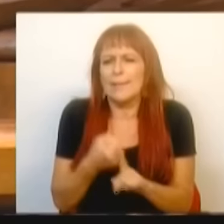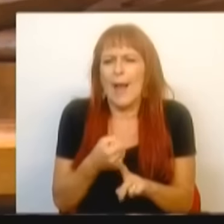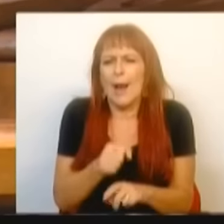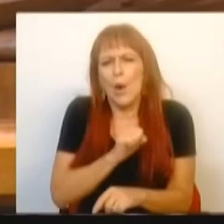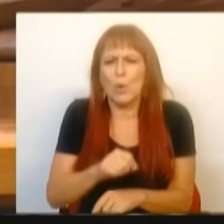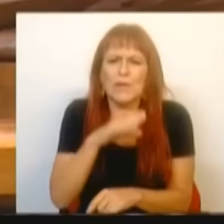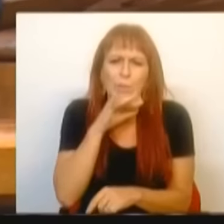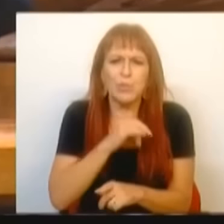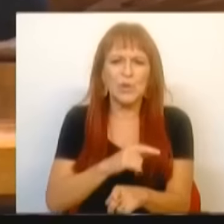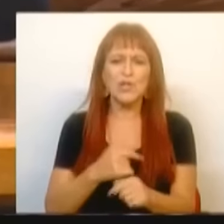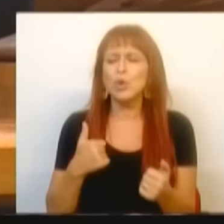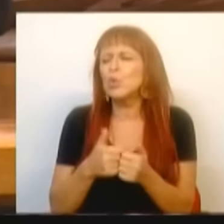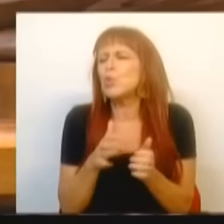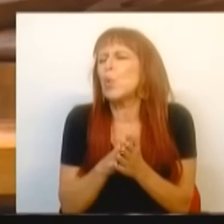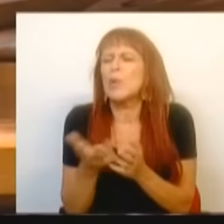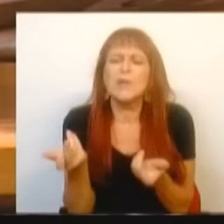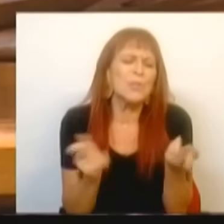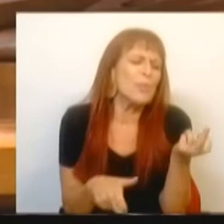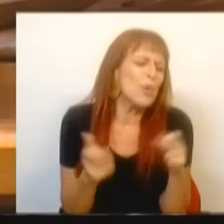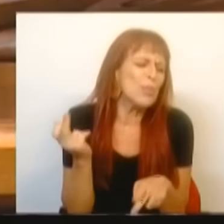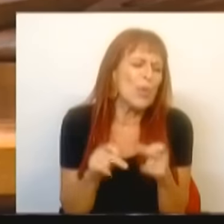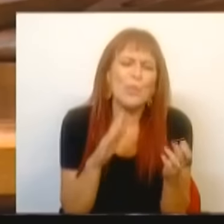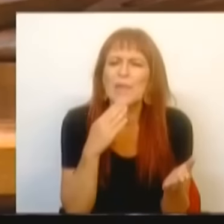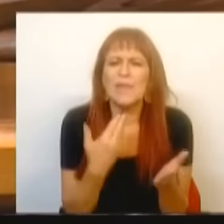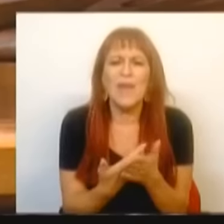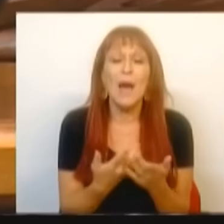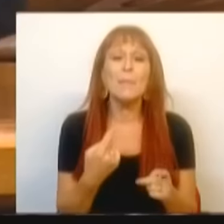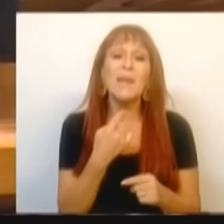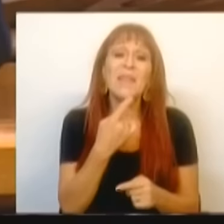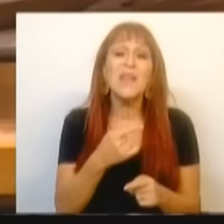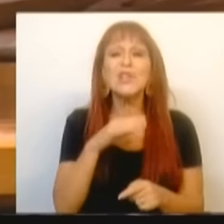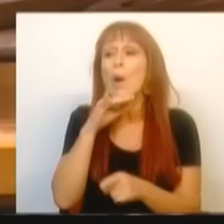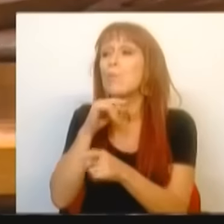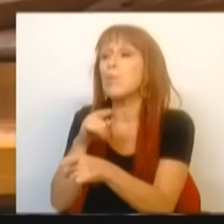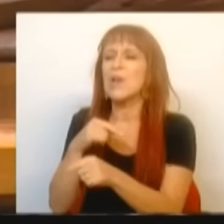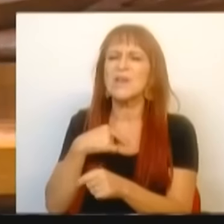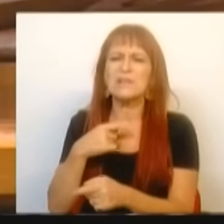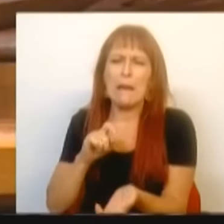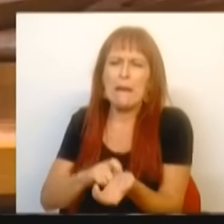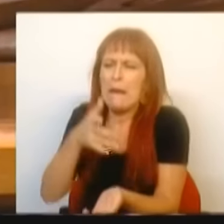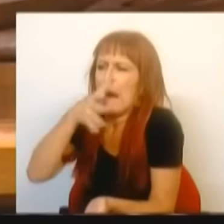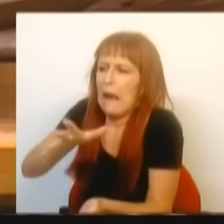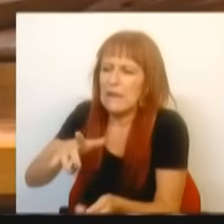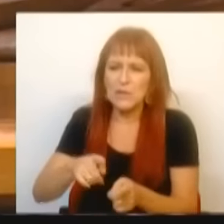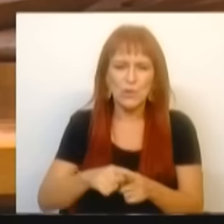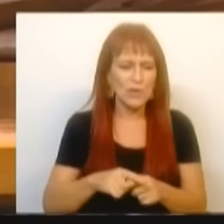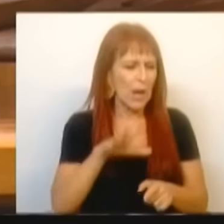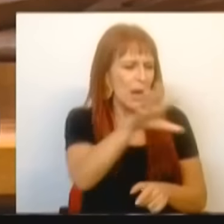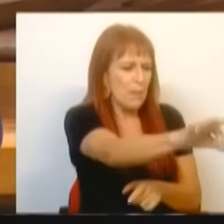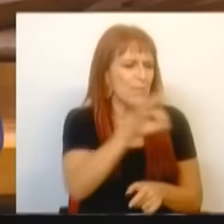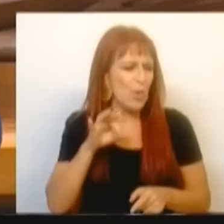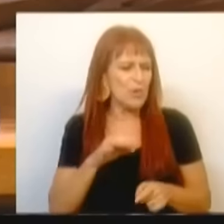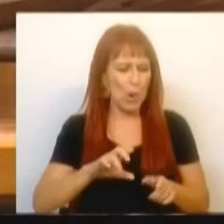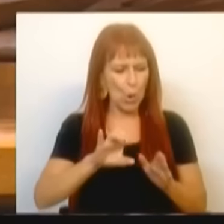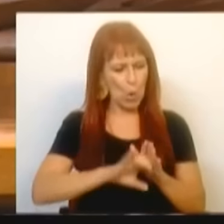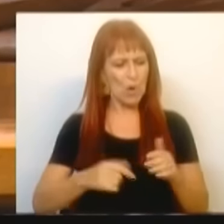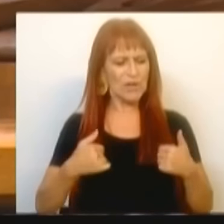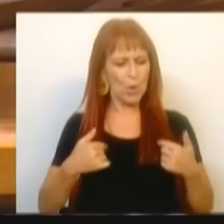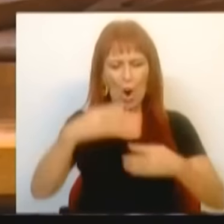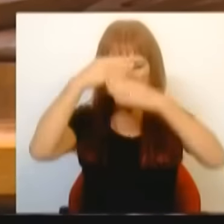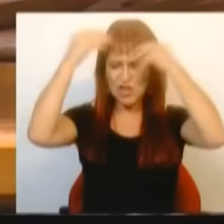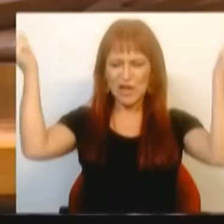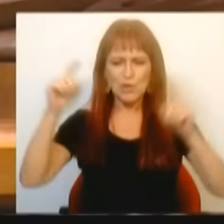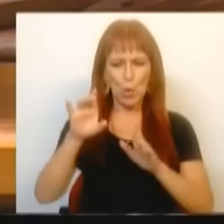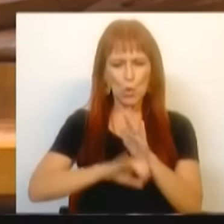Todas as circunstâncias servem para dizer que a polícia foi racista, que pegaram na sua condição ou esqueceram a sua